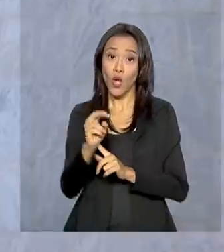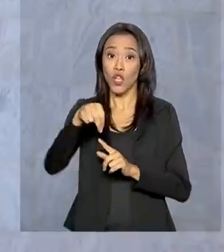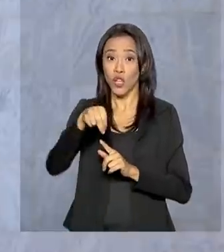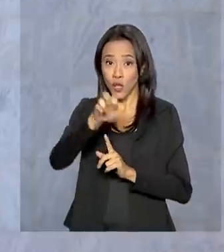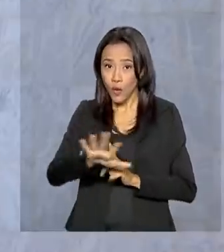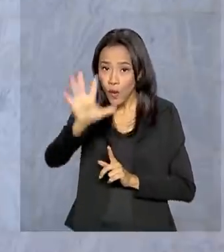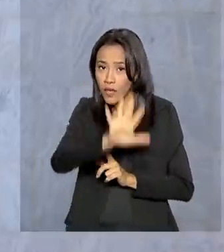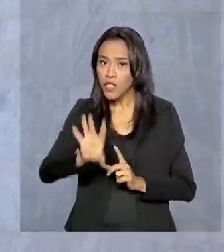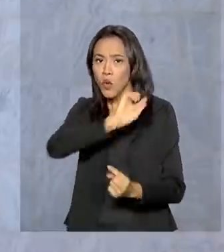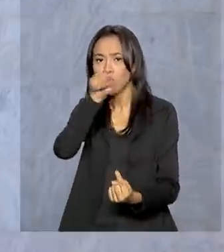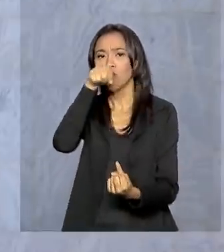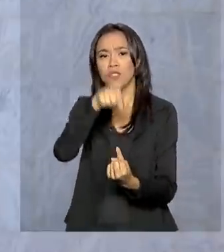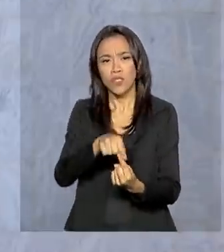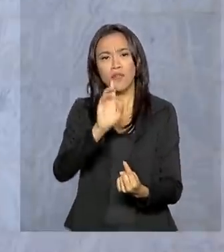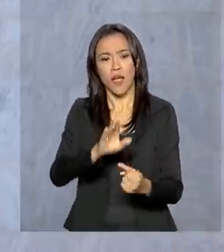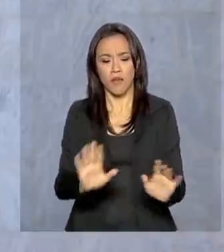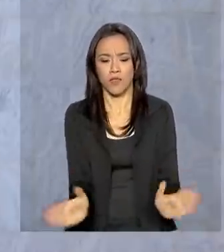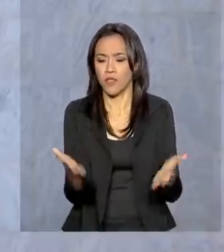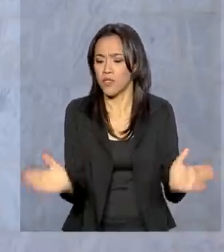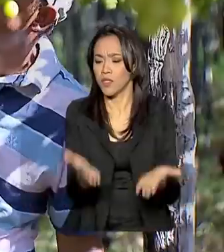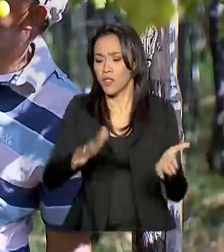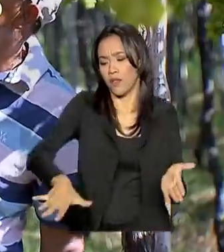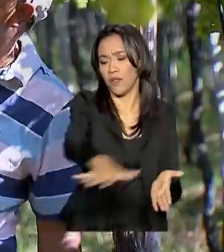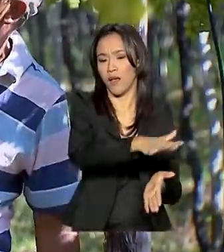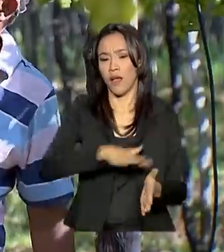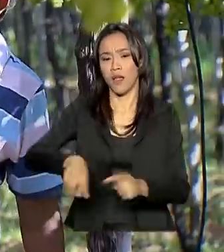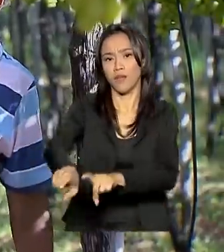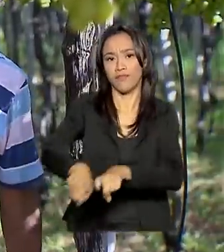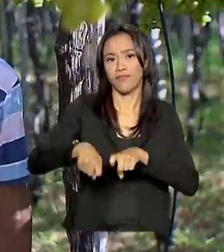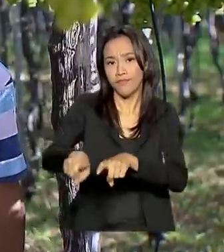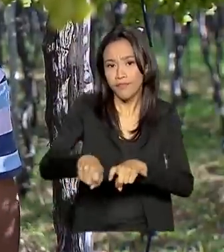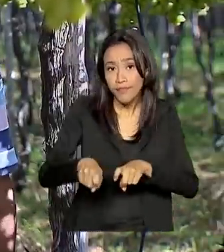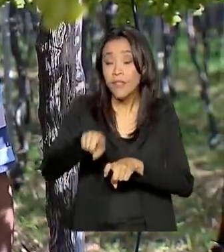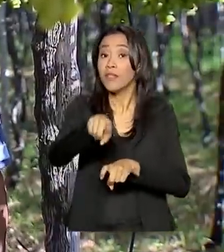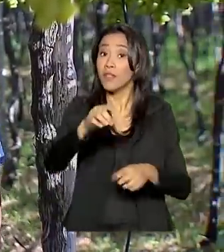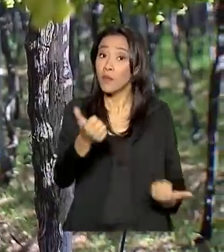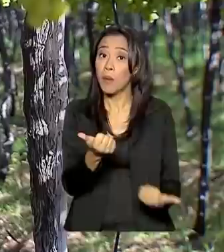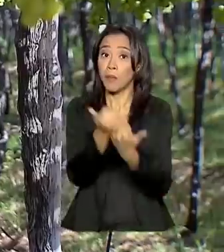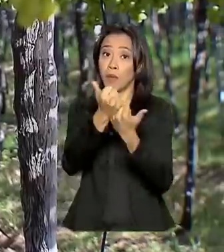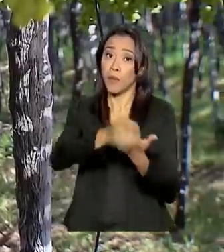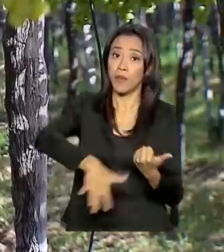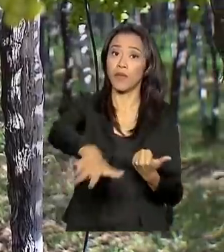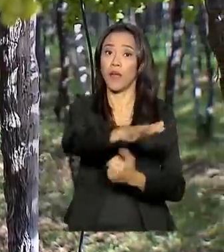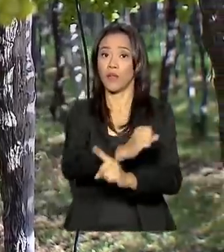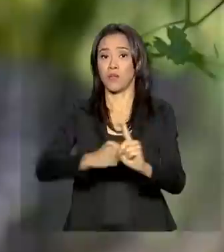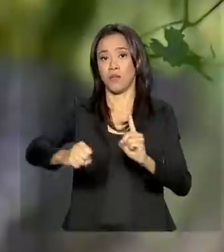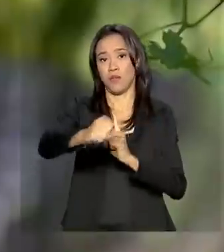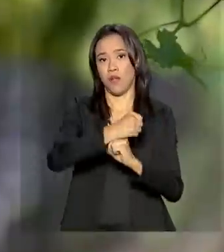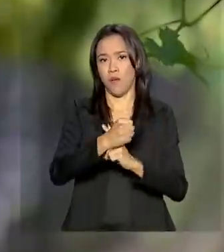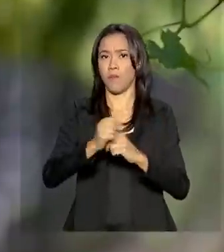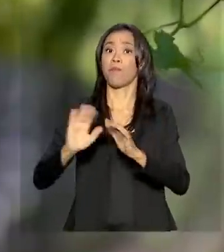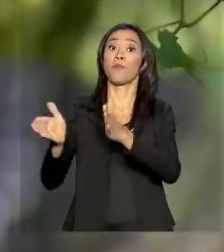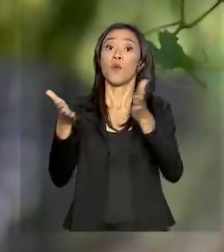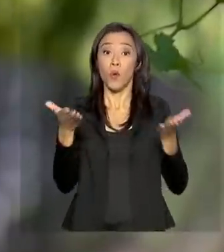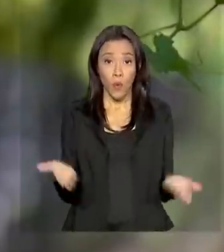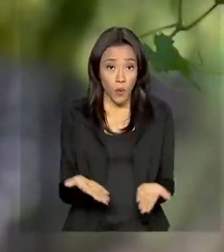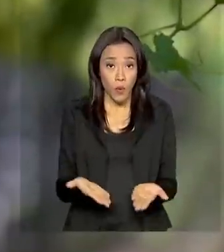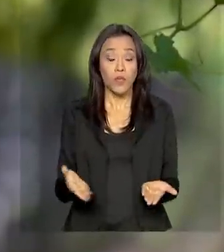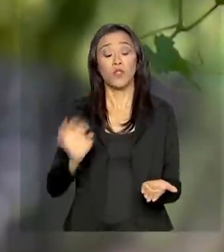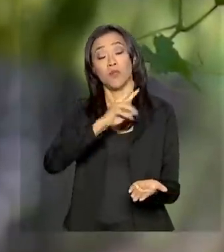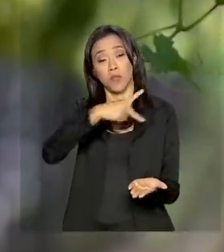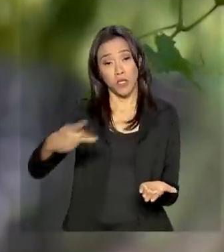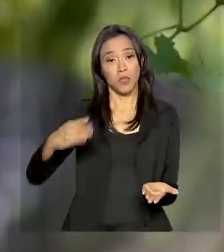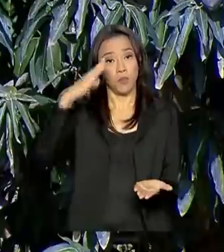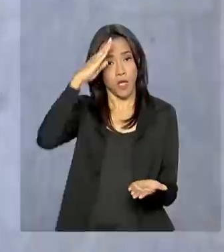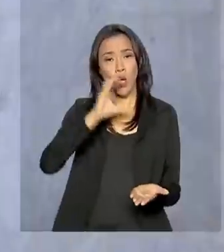aumentar a eficiência produtiva e os benefícios sociais na região. E ainda hoje, o presidente Jair Bolsonaro coordena